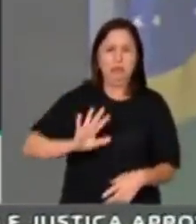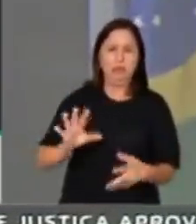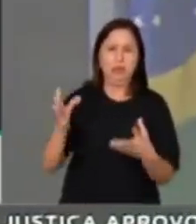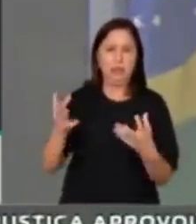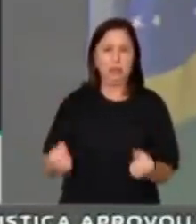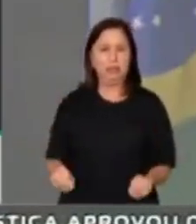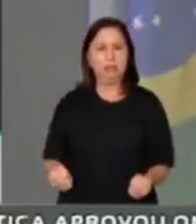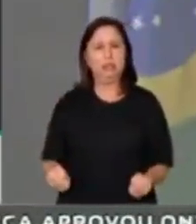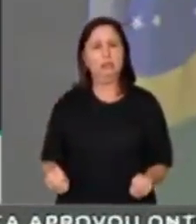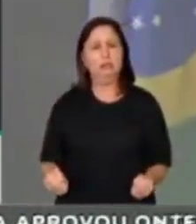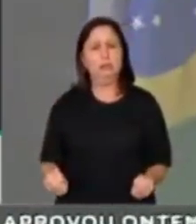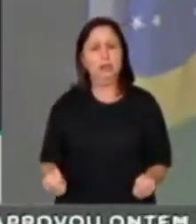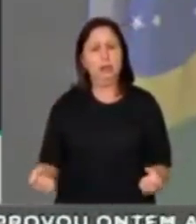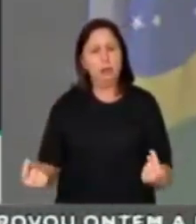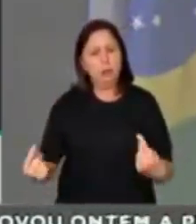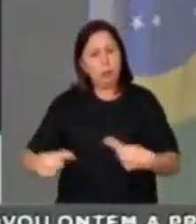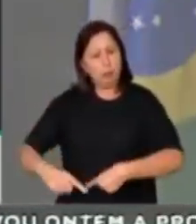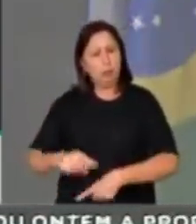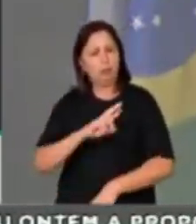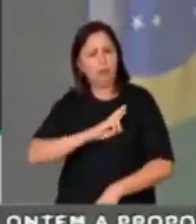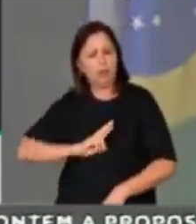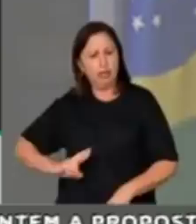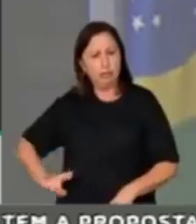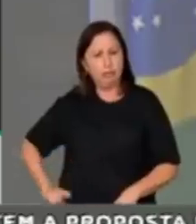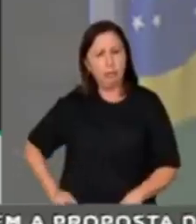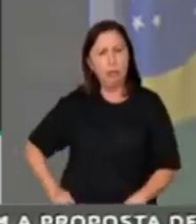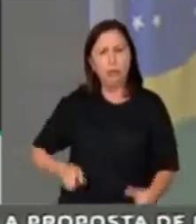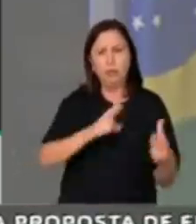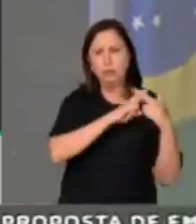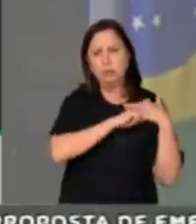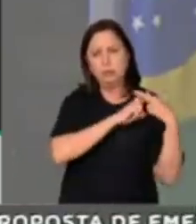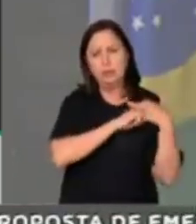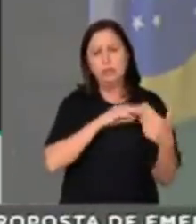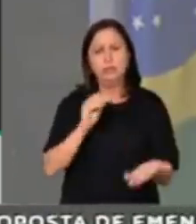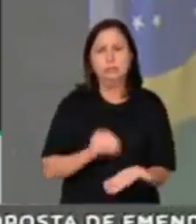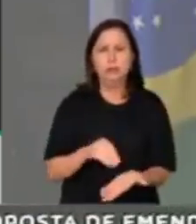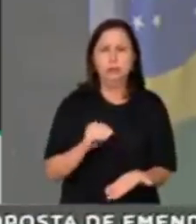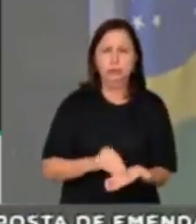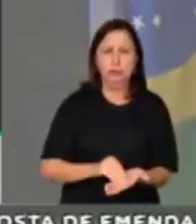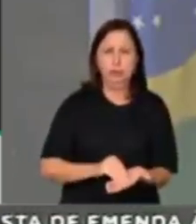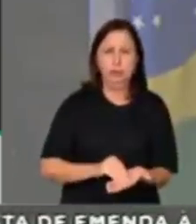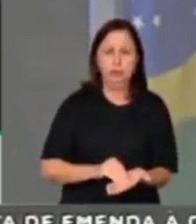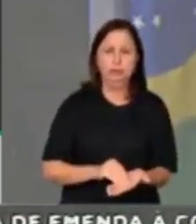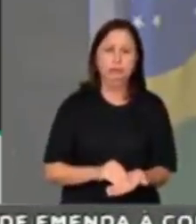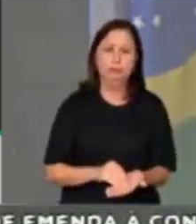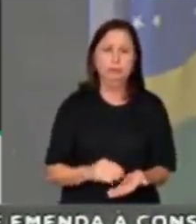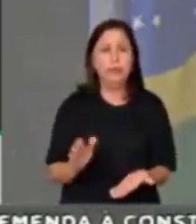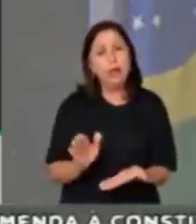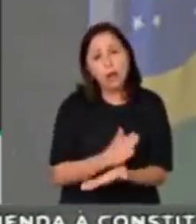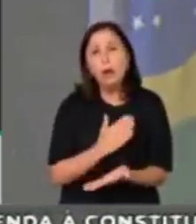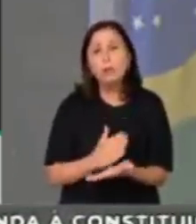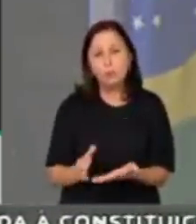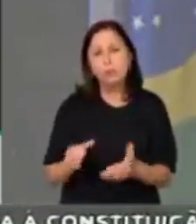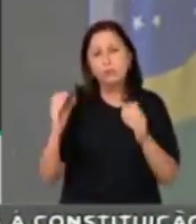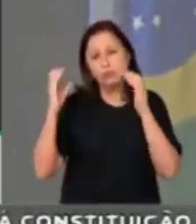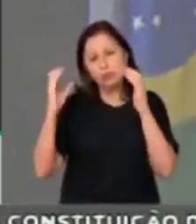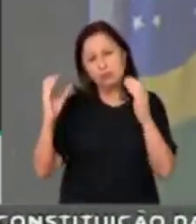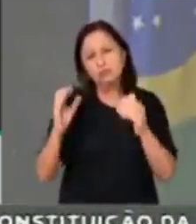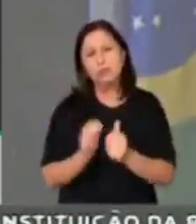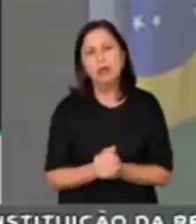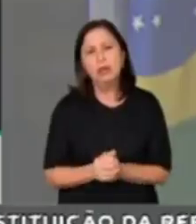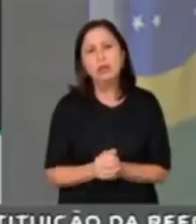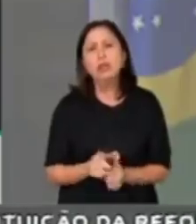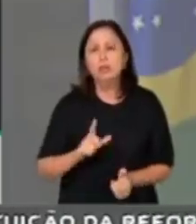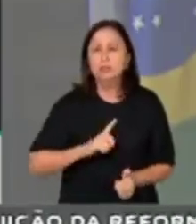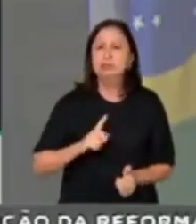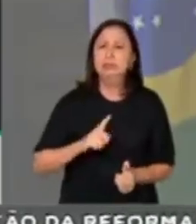uma postura antirrepublicana, uma postura irresponsável, da qual eu separo alguns nomes que ainda se dispõem a